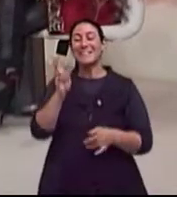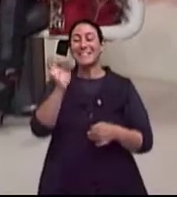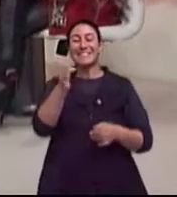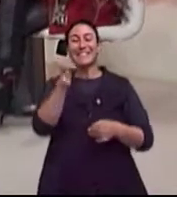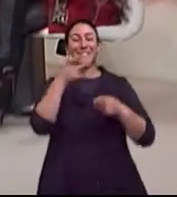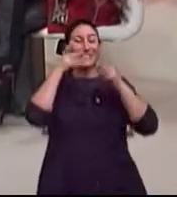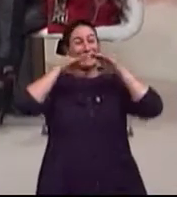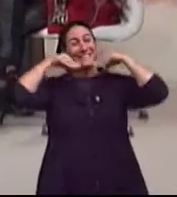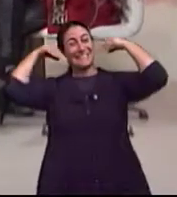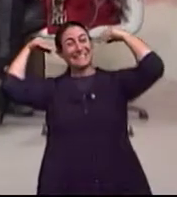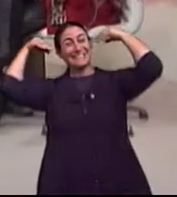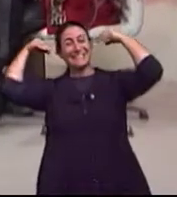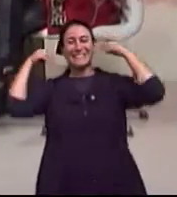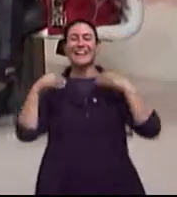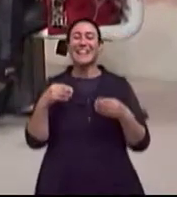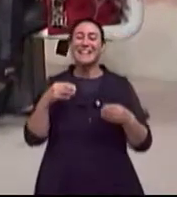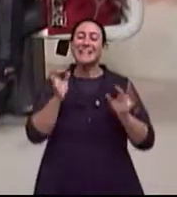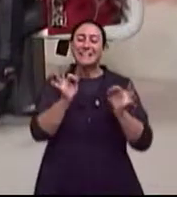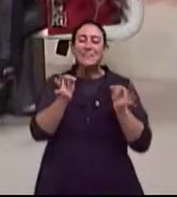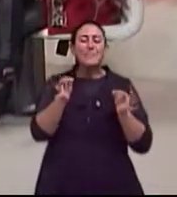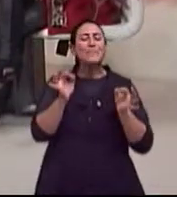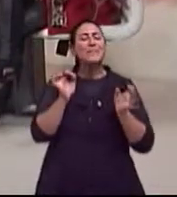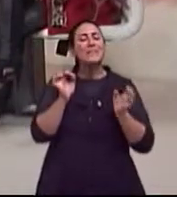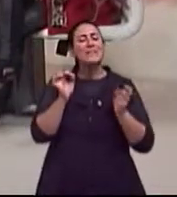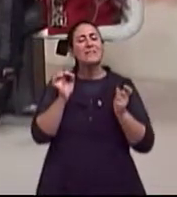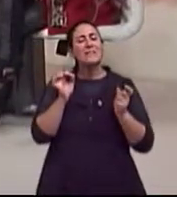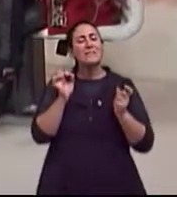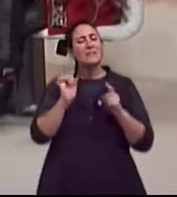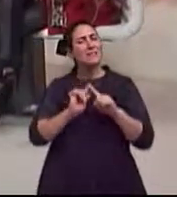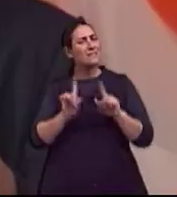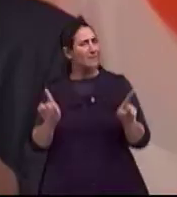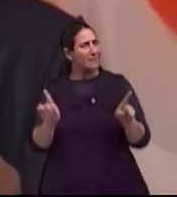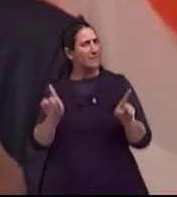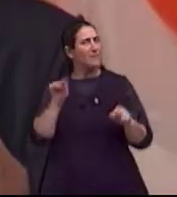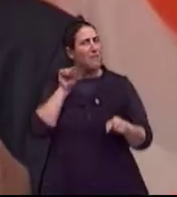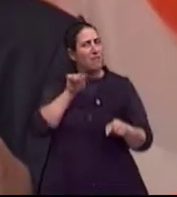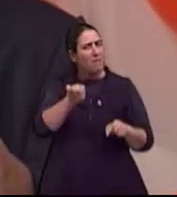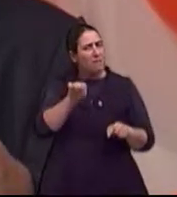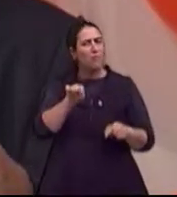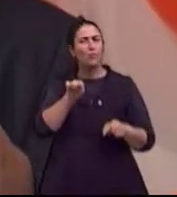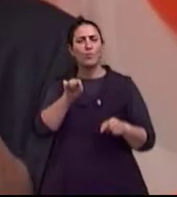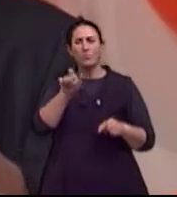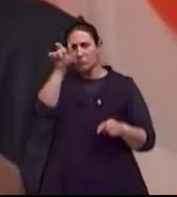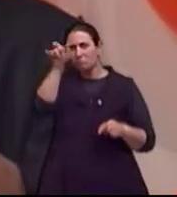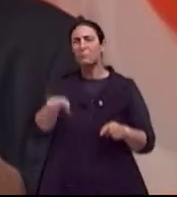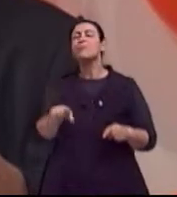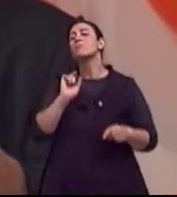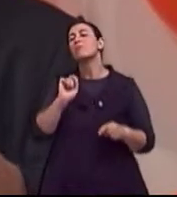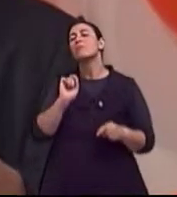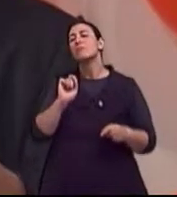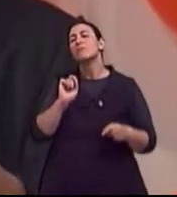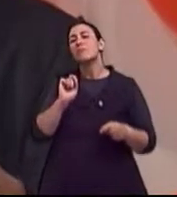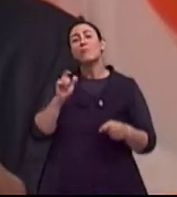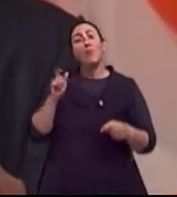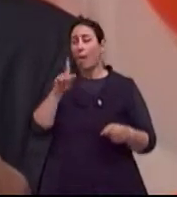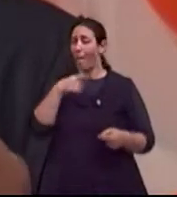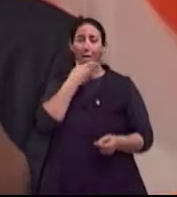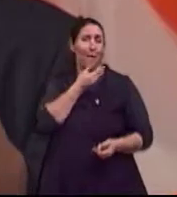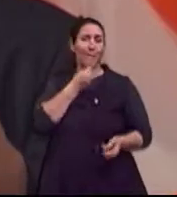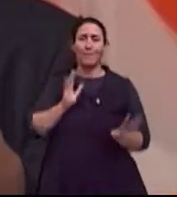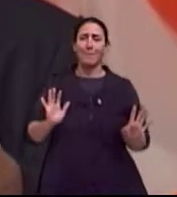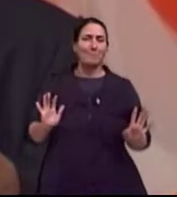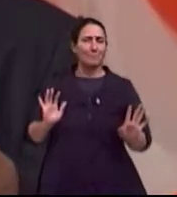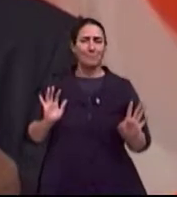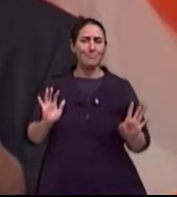né? Riu pelas orelhas e a gente aceita muito bem. Mas esse discurso é um discurso eminentemente masculino.